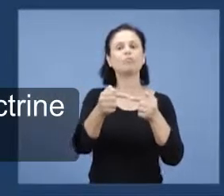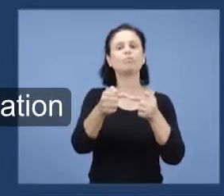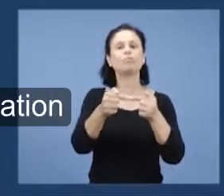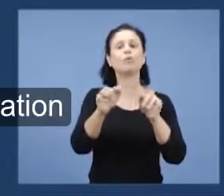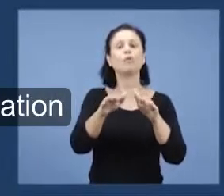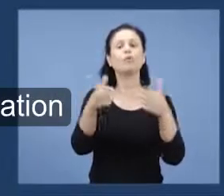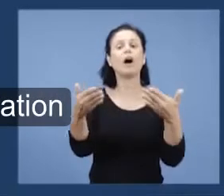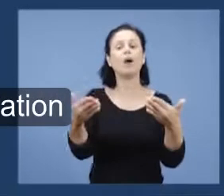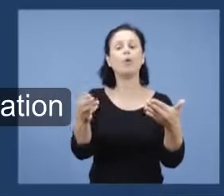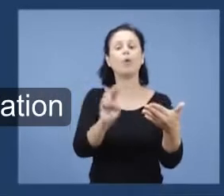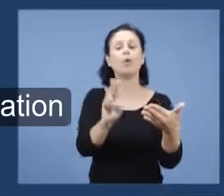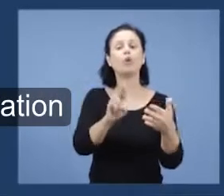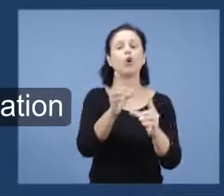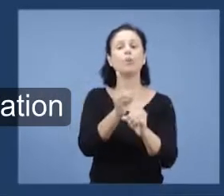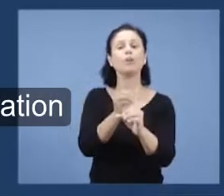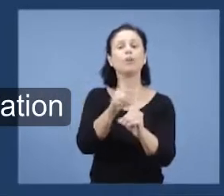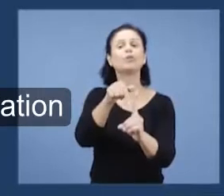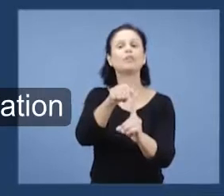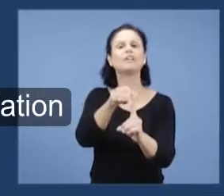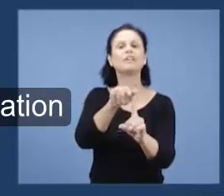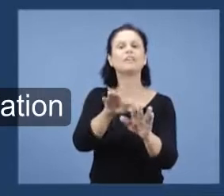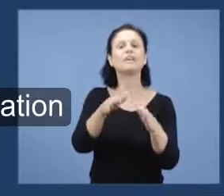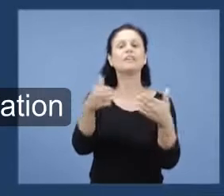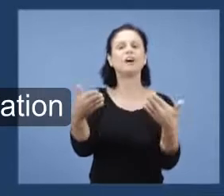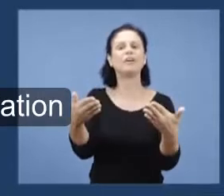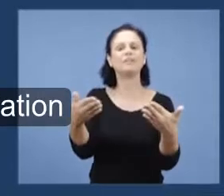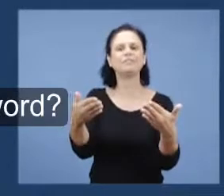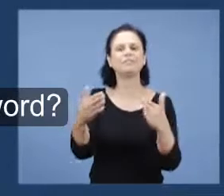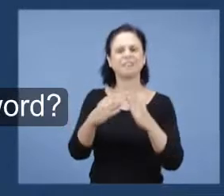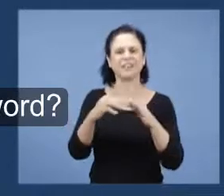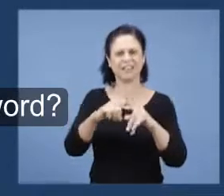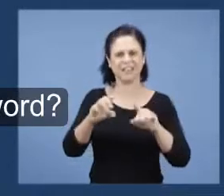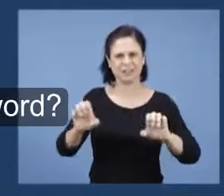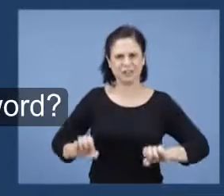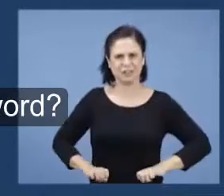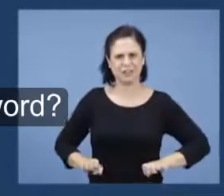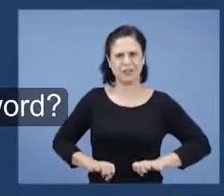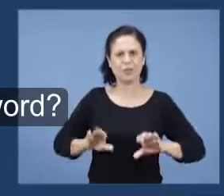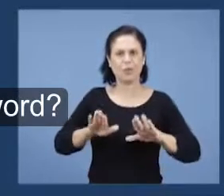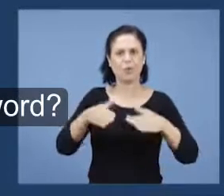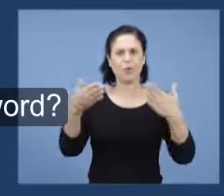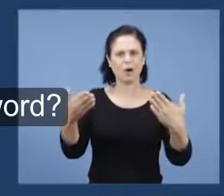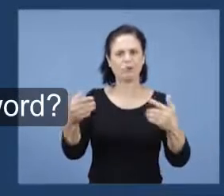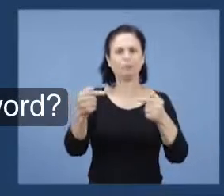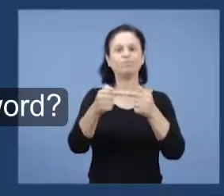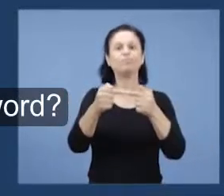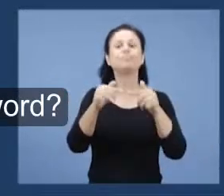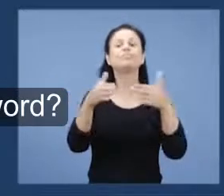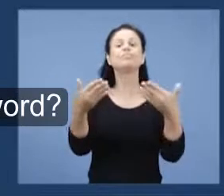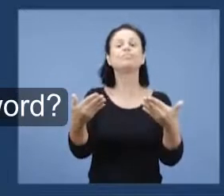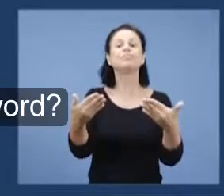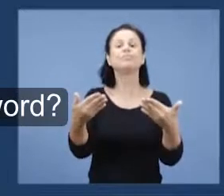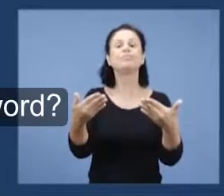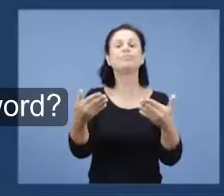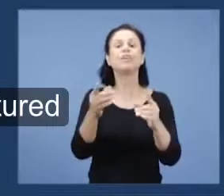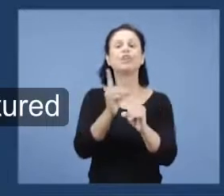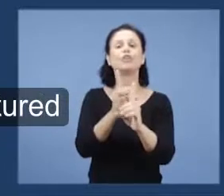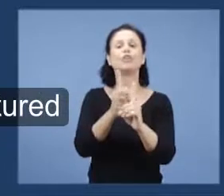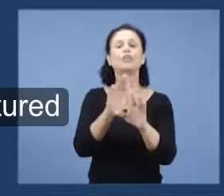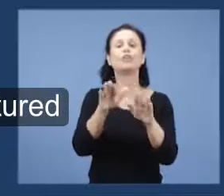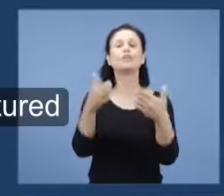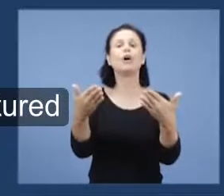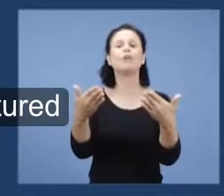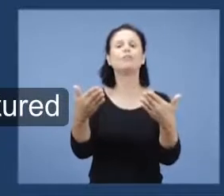doutrina, o Pai, certo que nessa igreja de Esmirna, a relação é ao Filho. Então a resposta, com uma palavra só aqui,